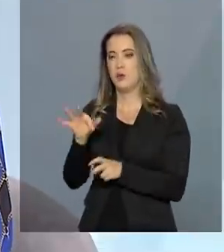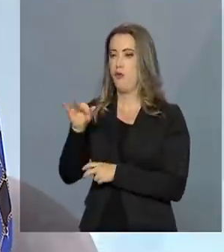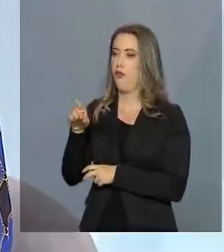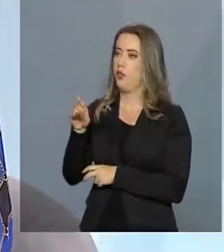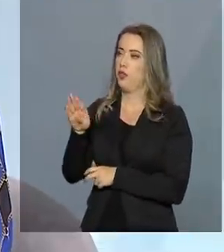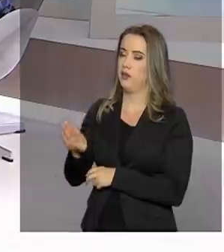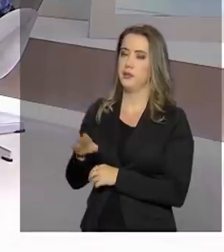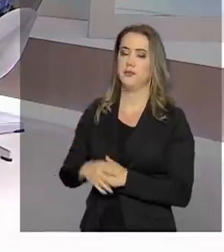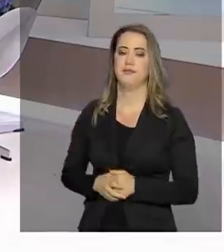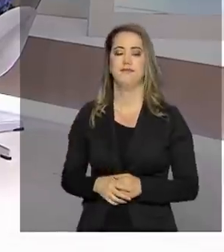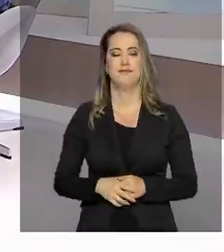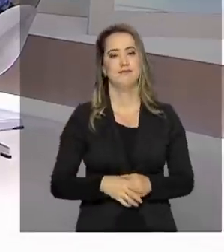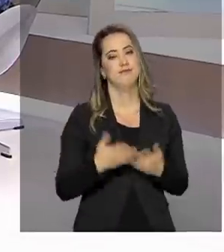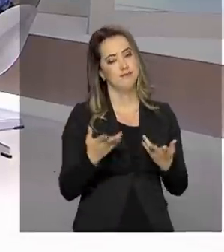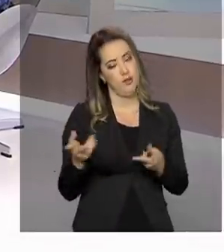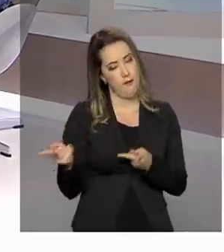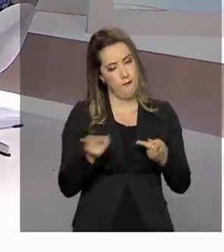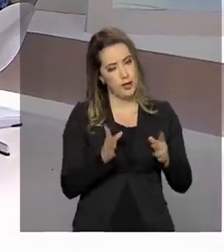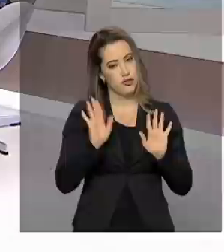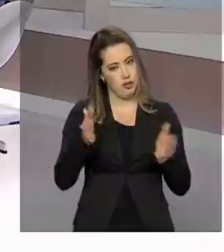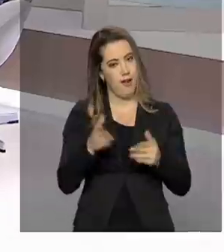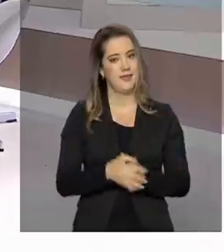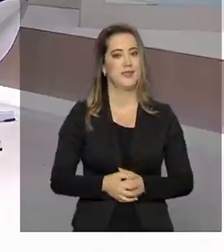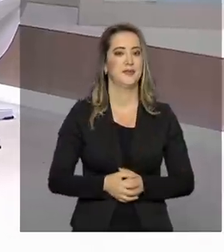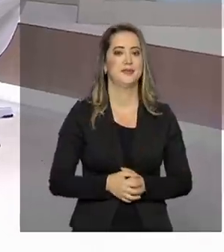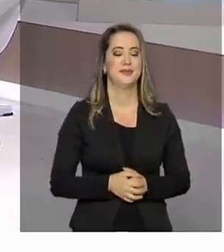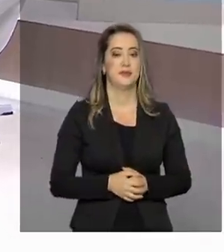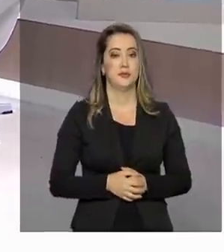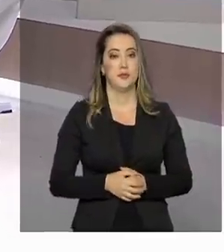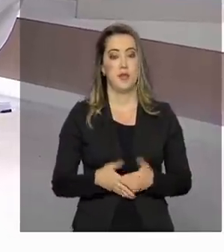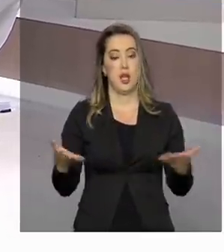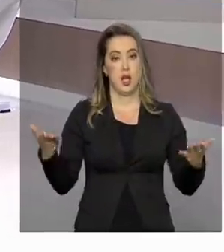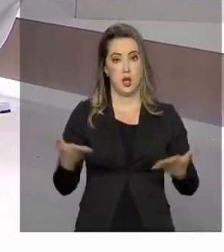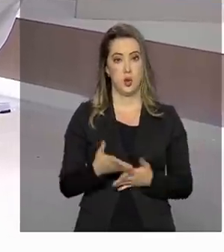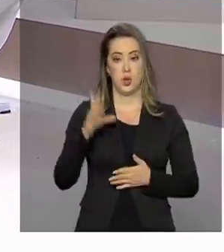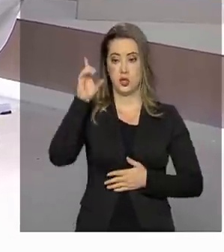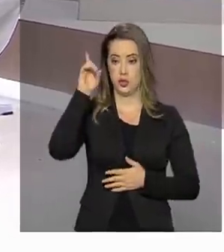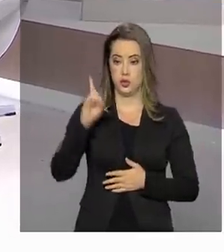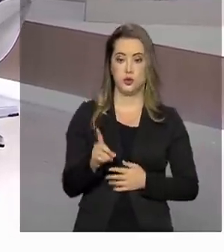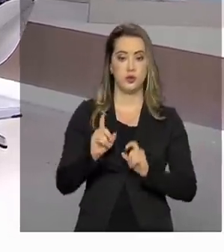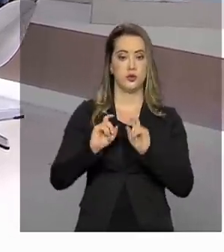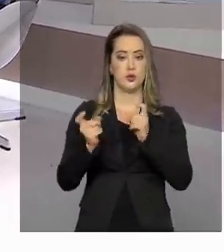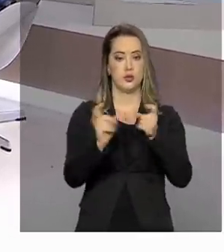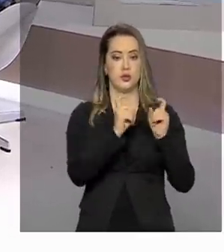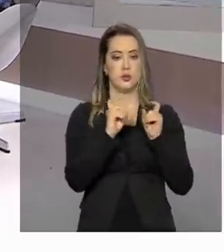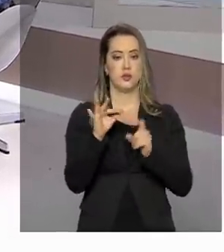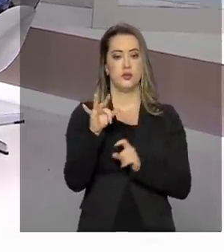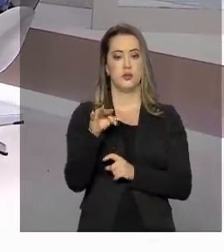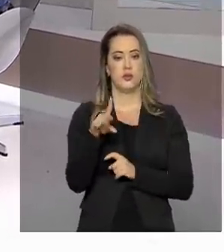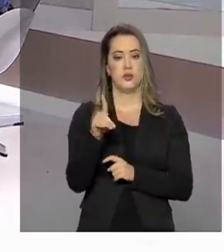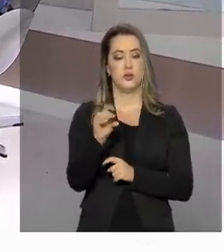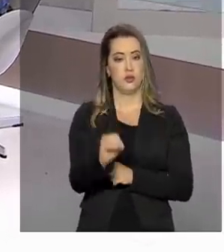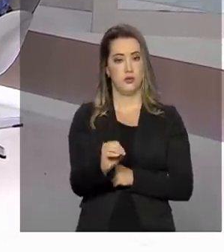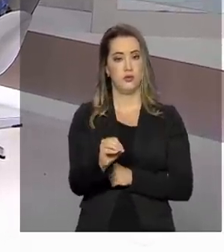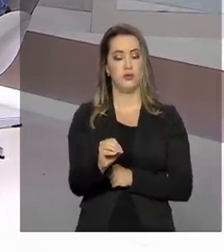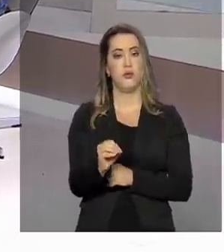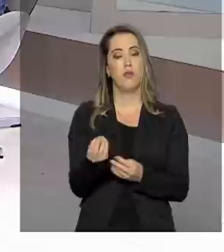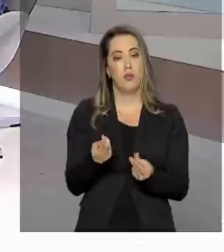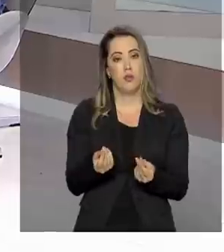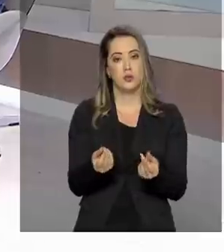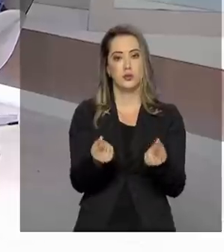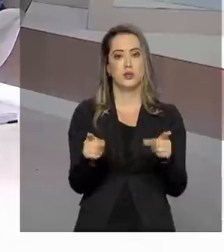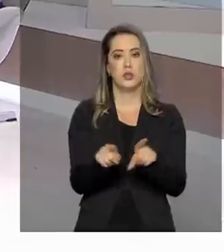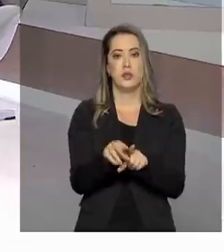Fundeb. Fico com o convite. Eu conversei com a diretora de gestão de fundos e benefícios do FNDE,